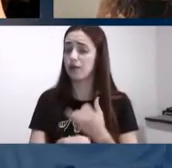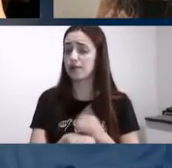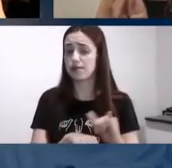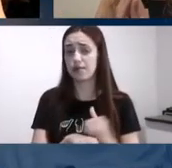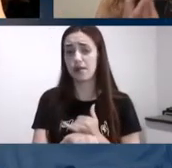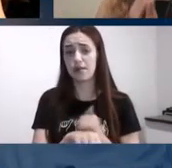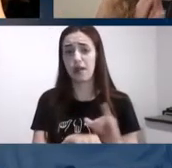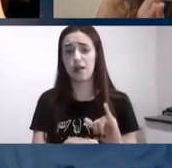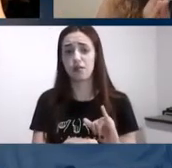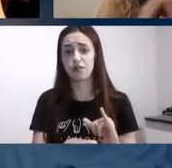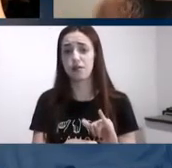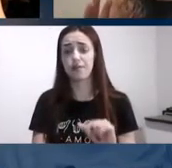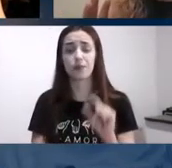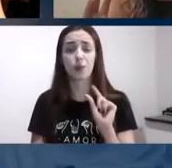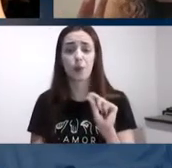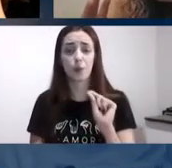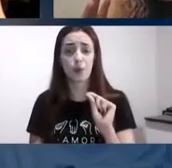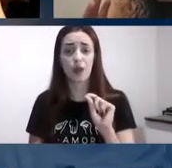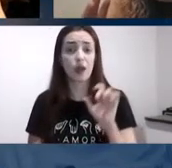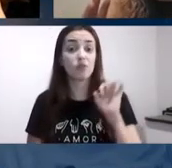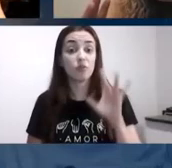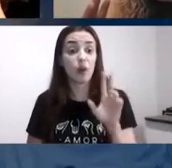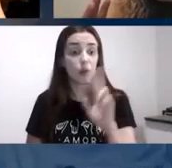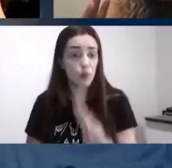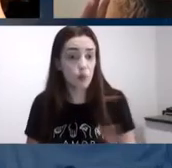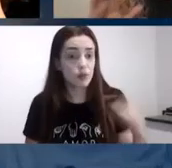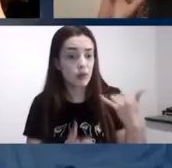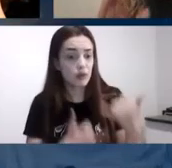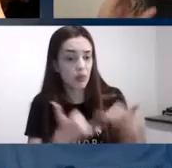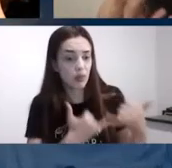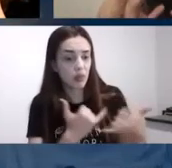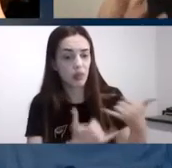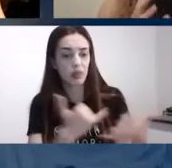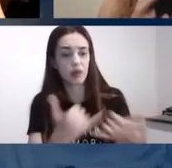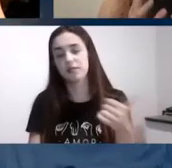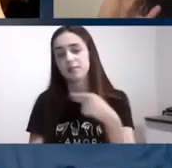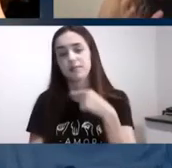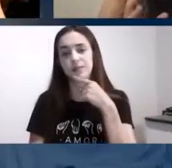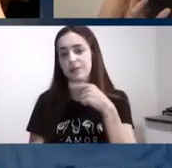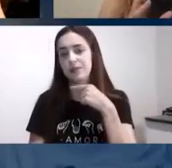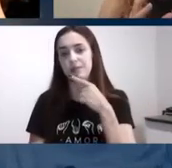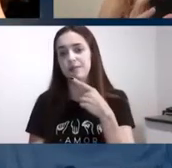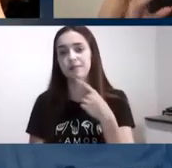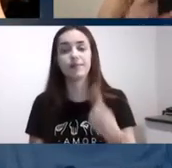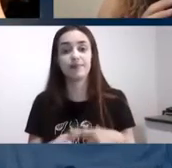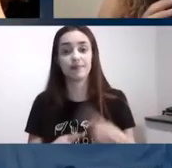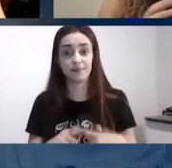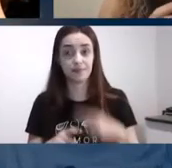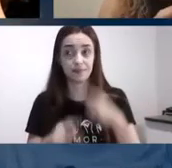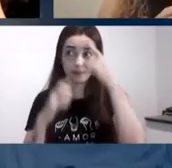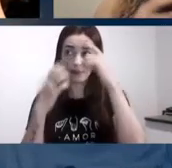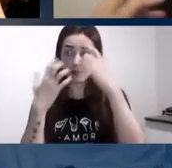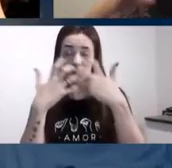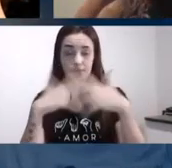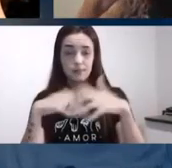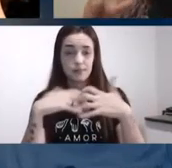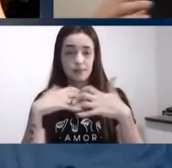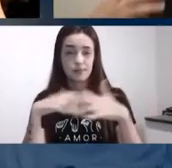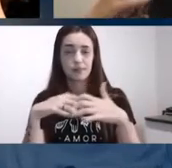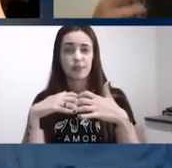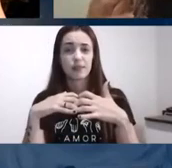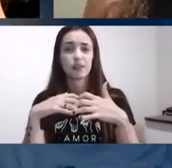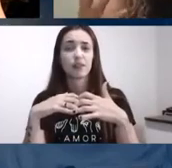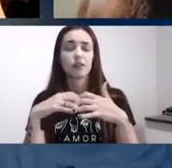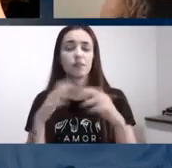o que ele não pode ser a maior parte do tempo porque existe um fenômeno no cérebro que se chama que